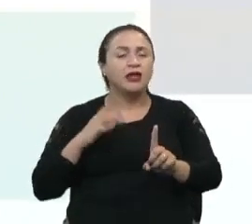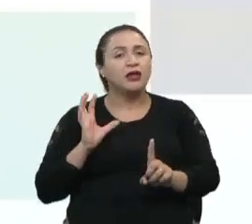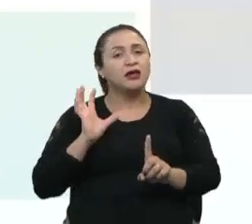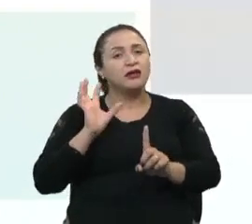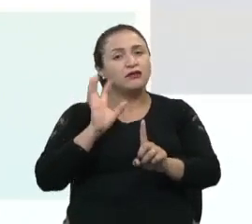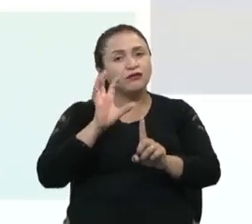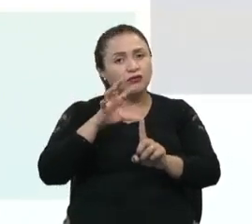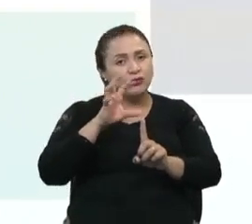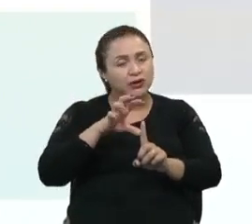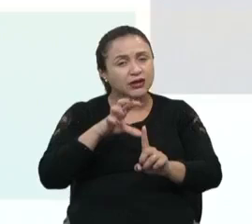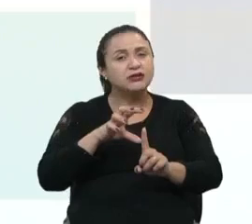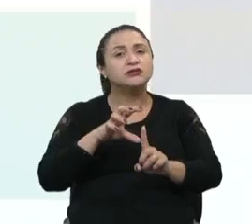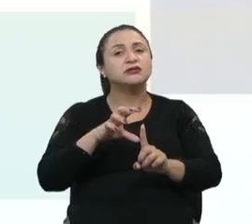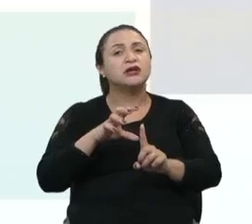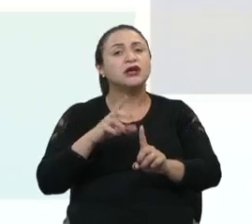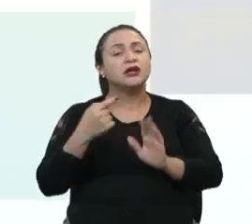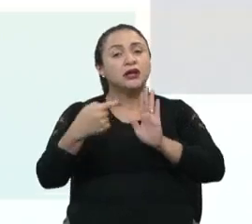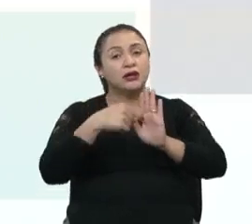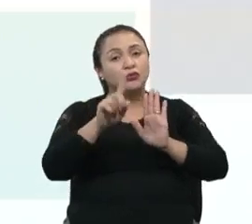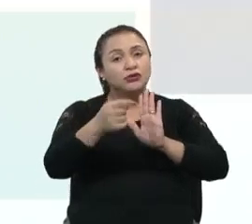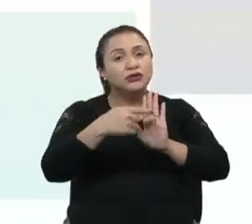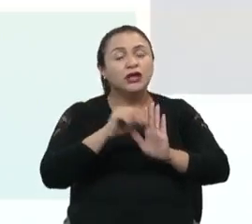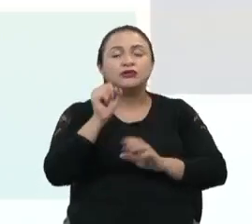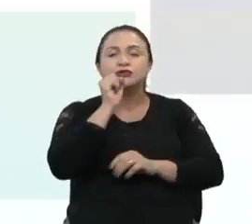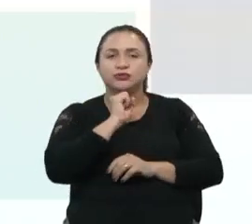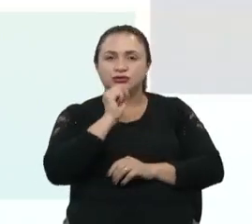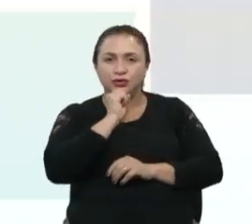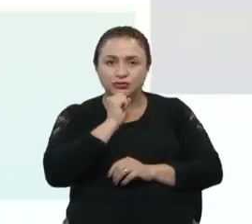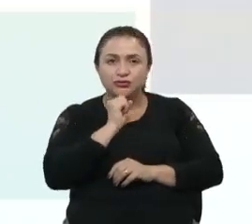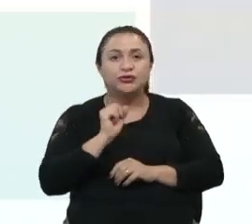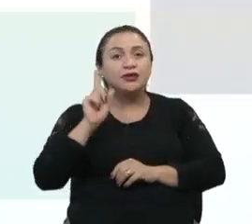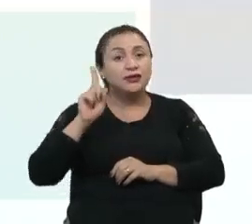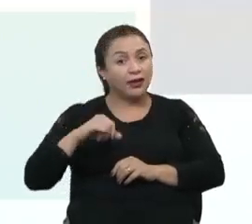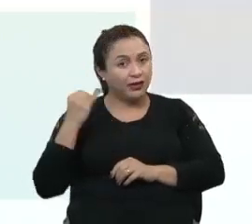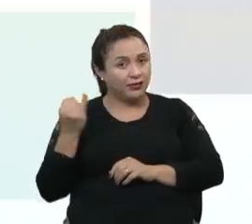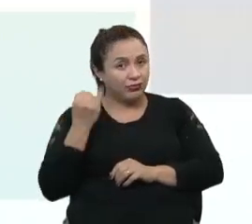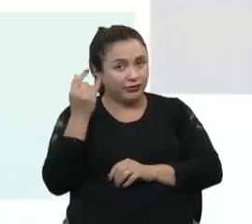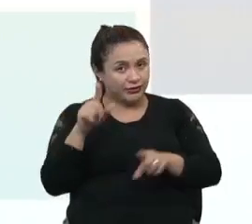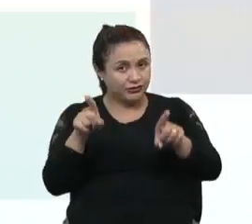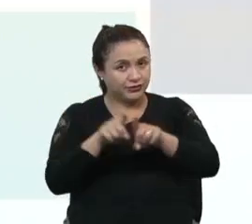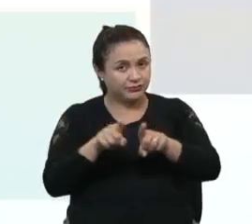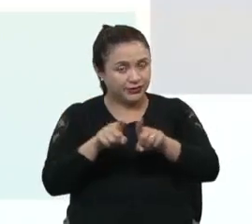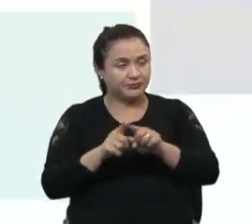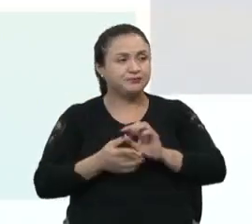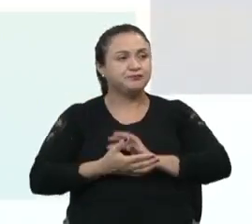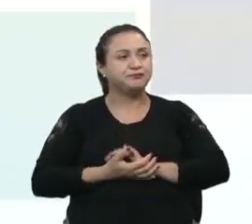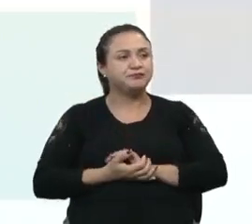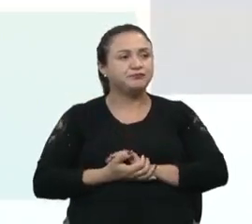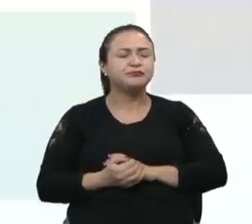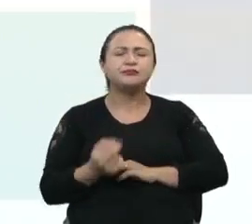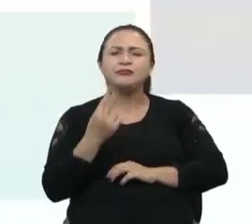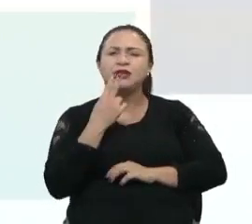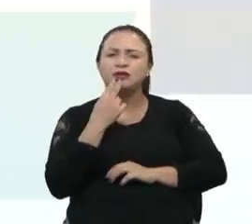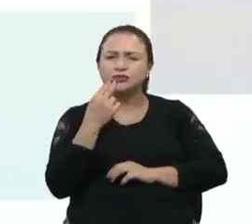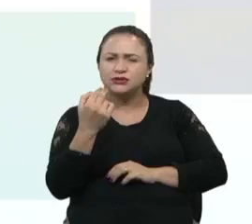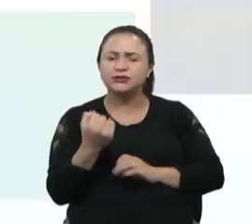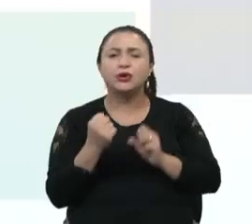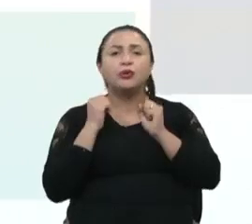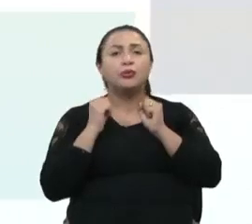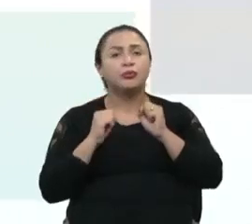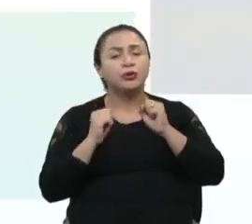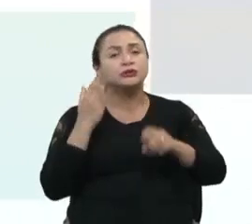na imunidade do idoso, que é algo tão importante. A nutrição, então, pode